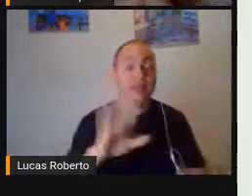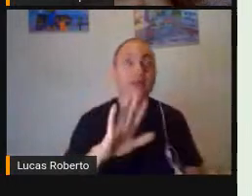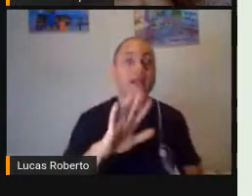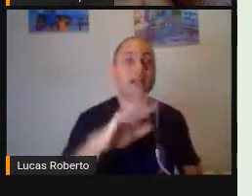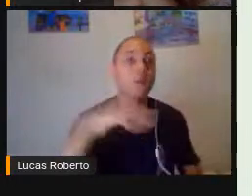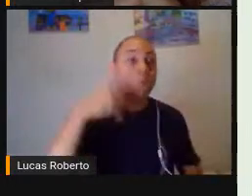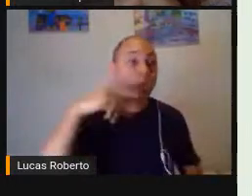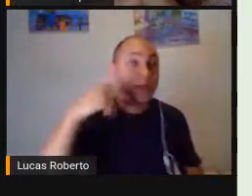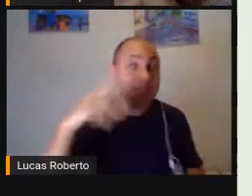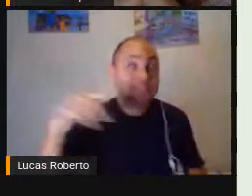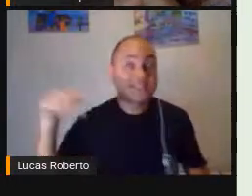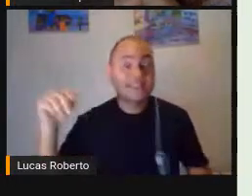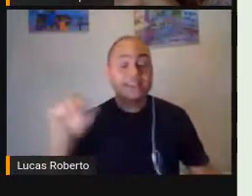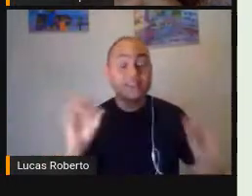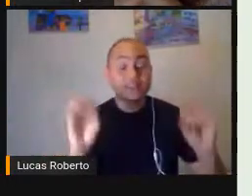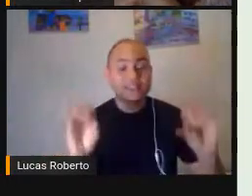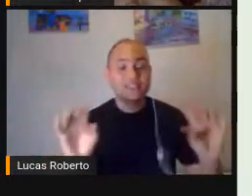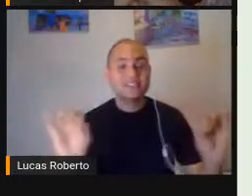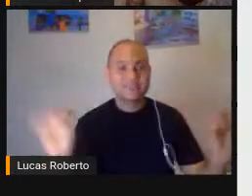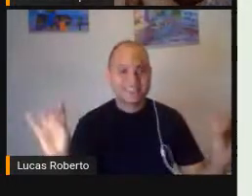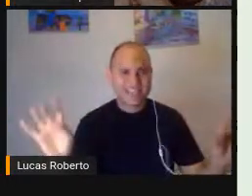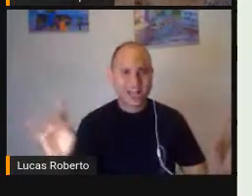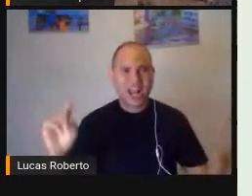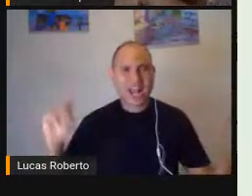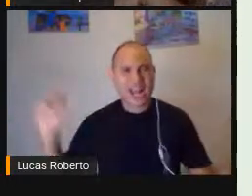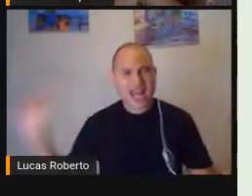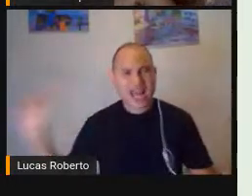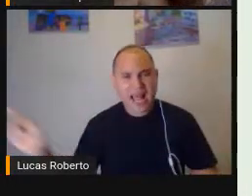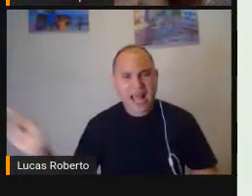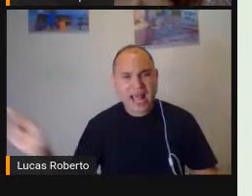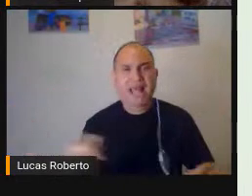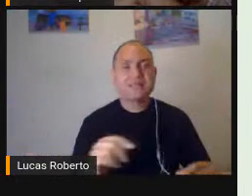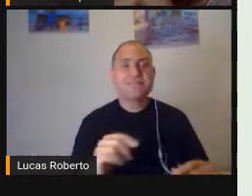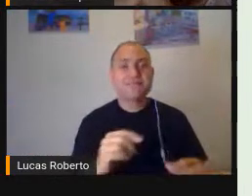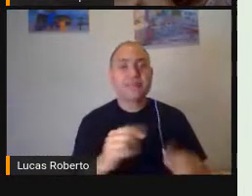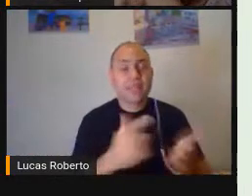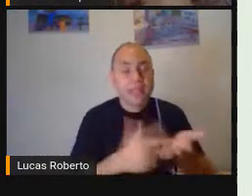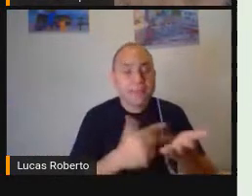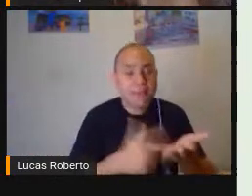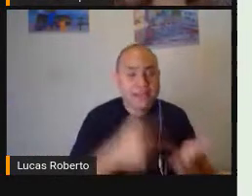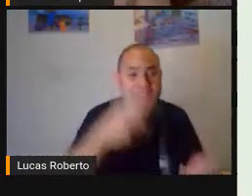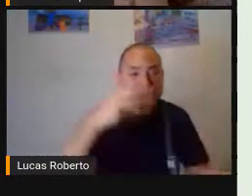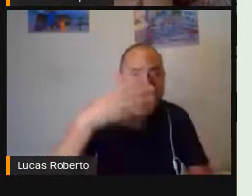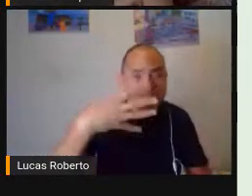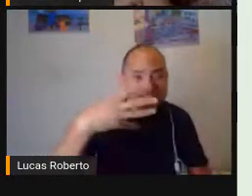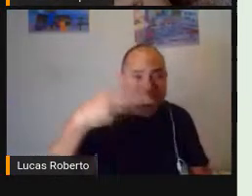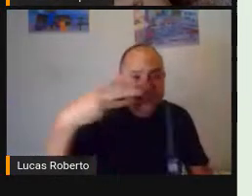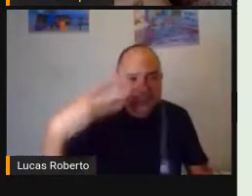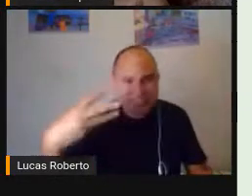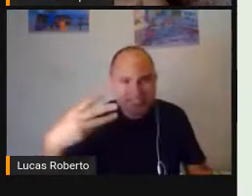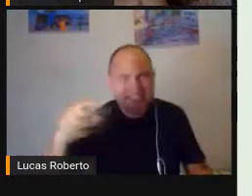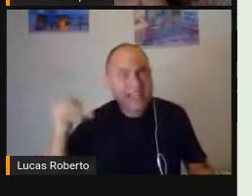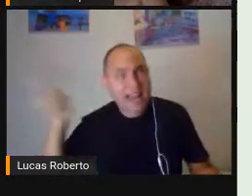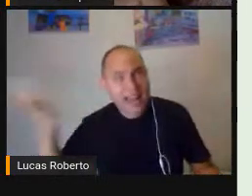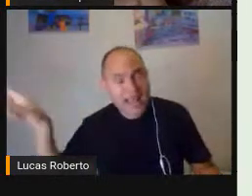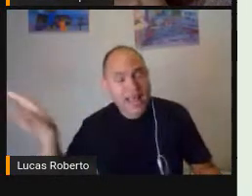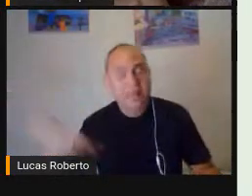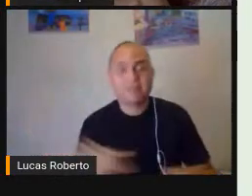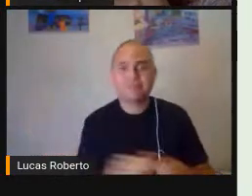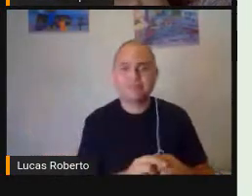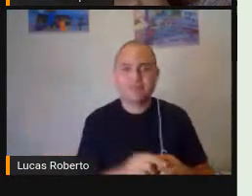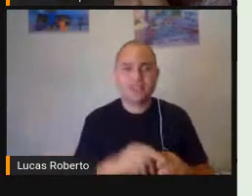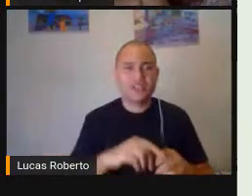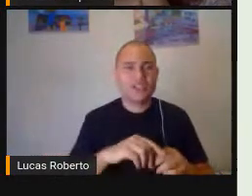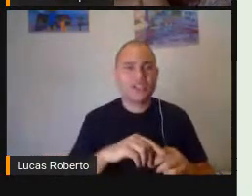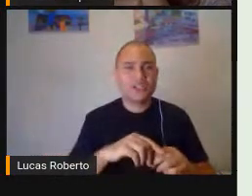Conhecer Já muito bem Esse documento Que está lá No portal Aprendivix Viu pessoal Depois as meninas Podem até Colocar o link Aí Para quem